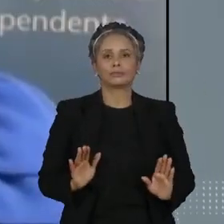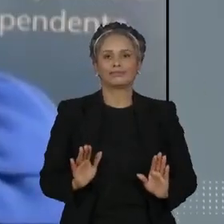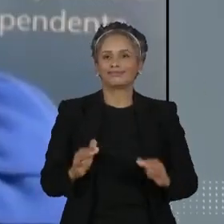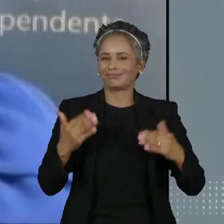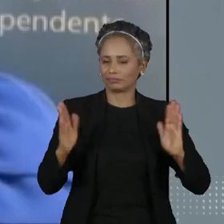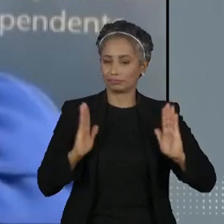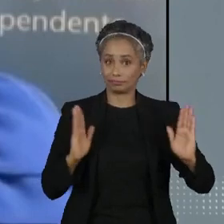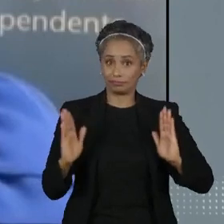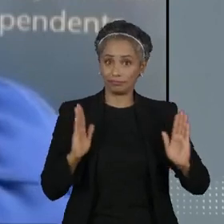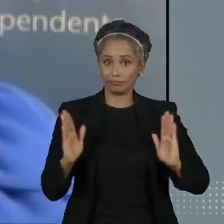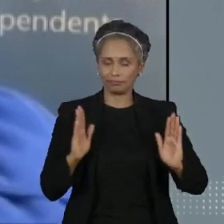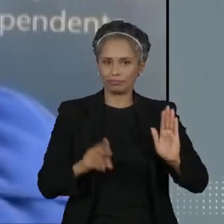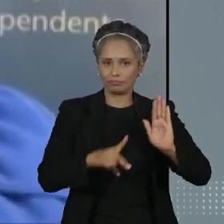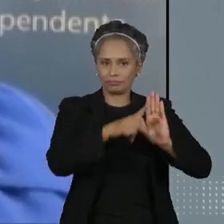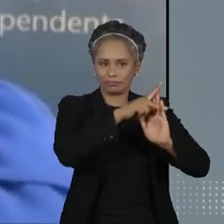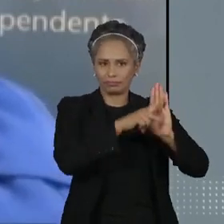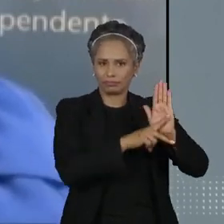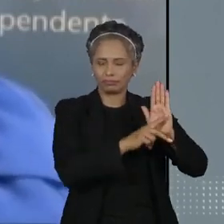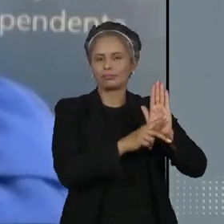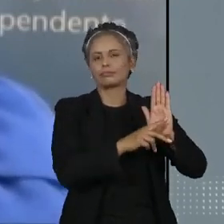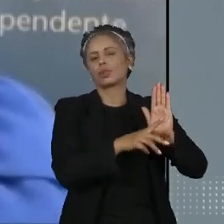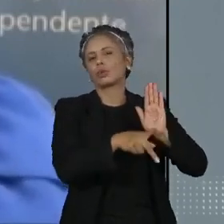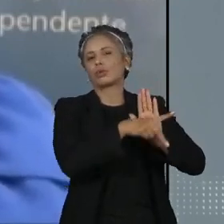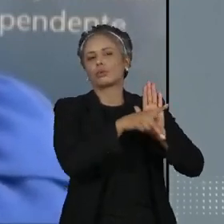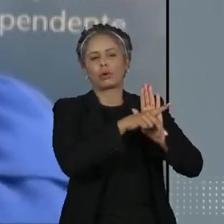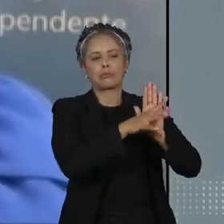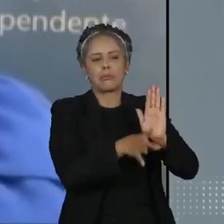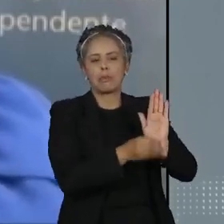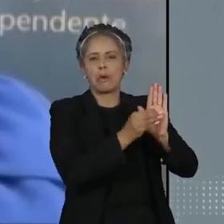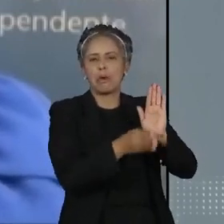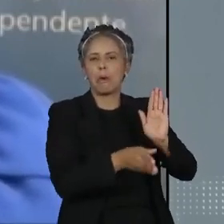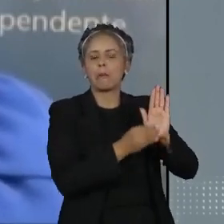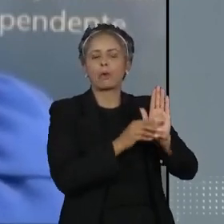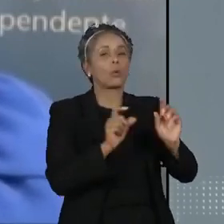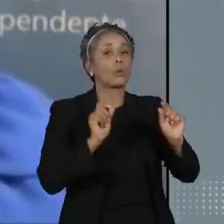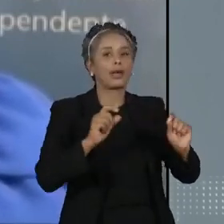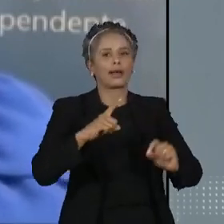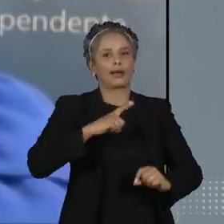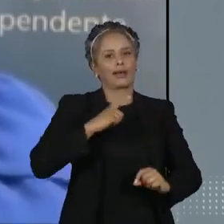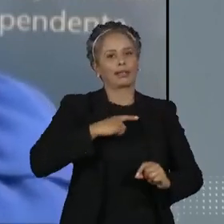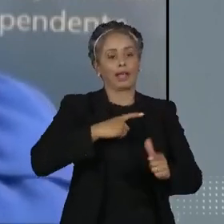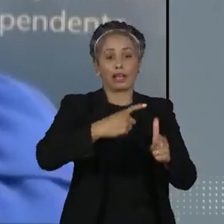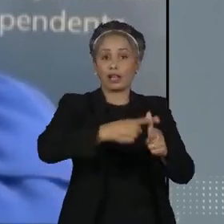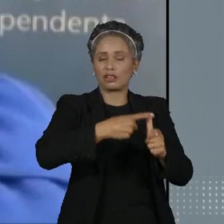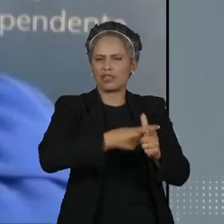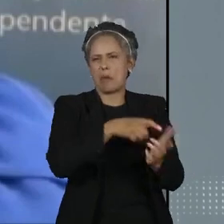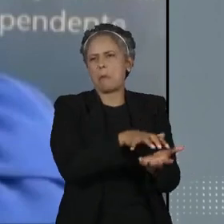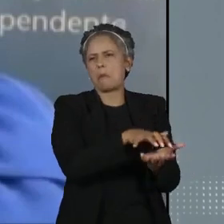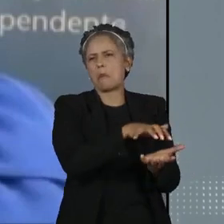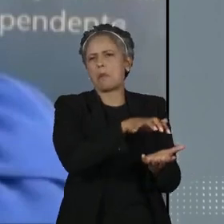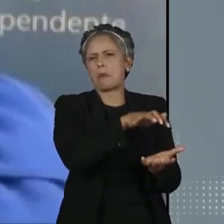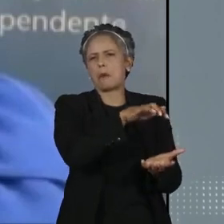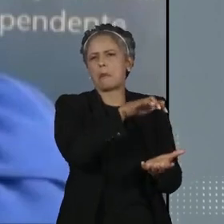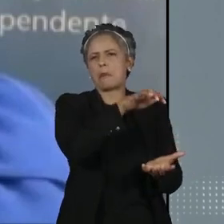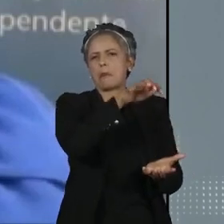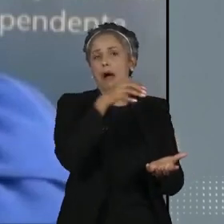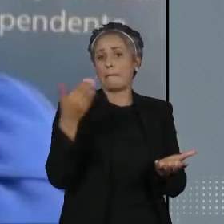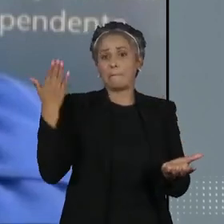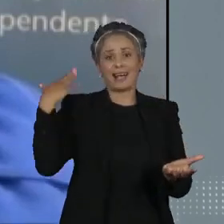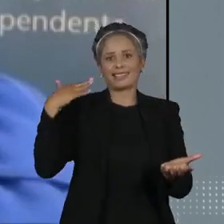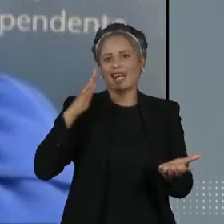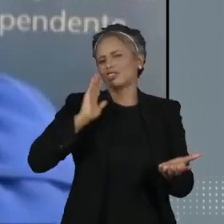que propõe a postergação desses precatórios, já era possível observar